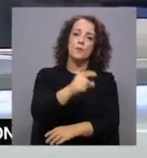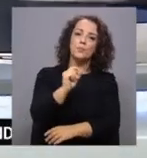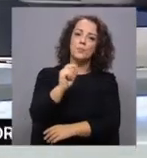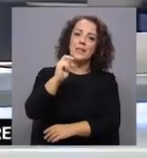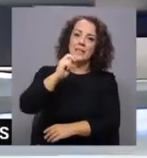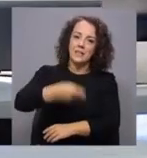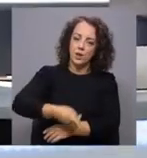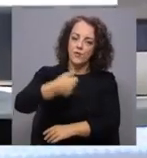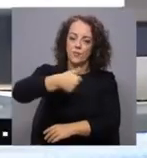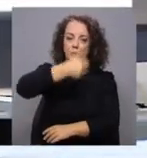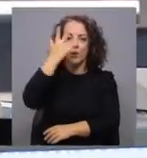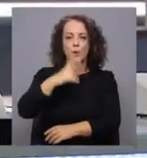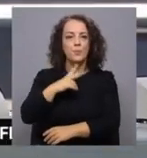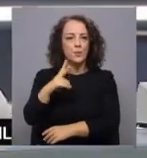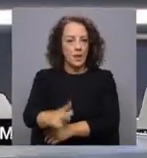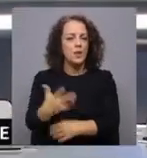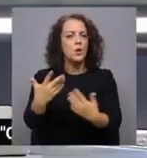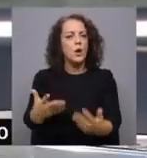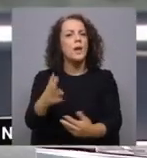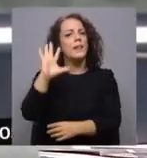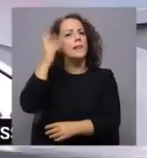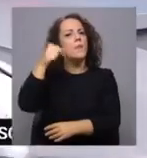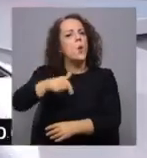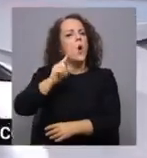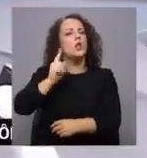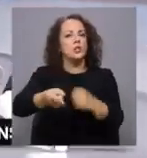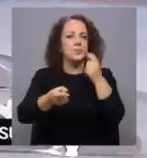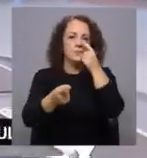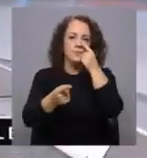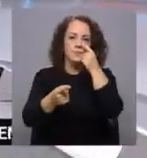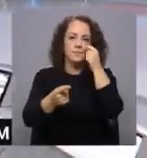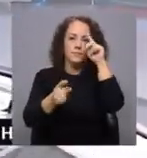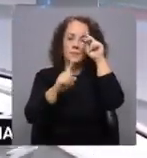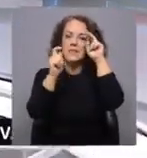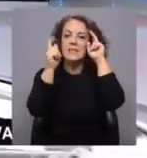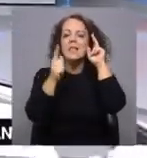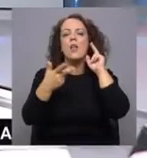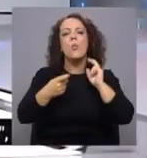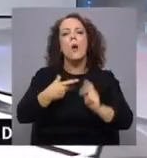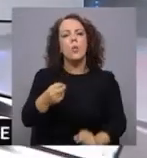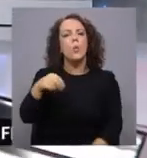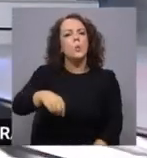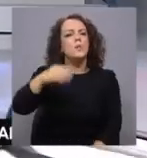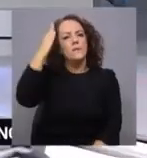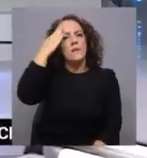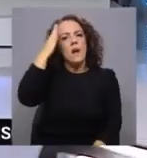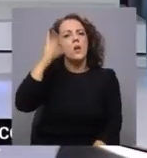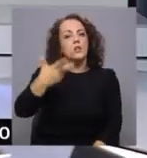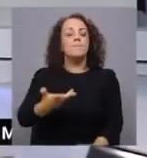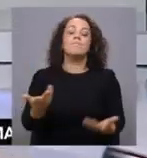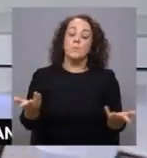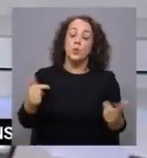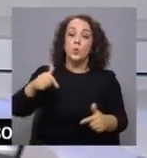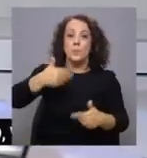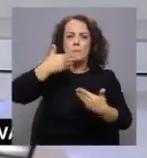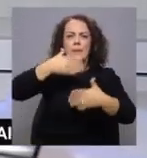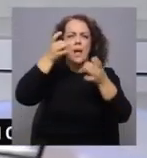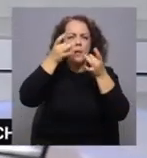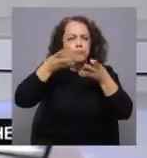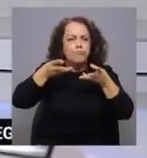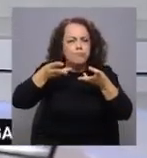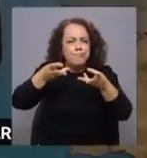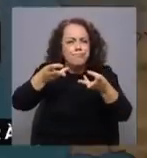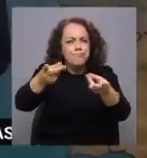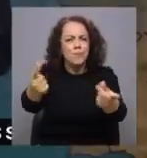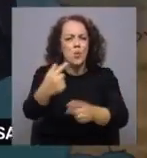Bom dia, Portugal. Vamos ver o tempo que faz. Lás Eduardo, previsões. Para hoje, um dia que começou com muita resmoblina no voeiro